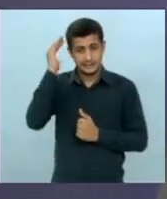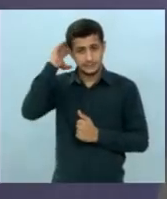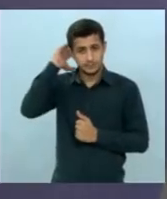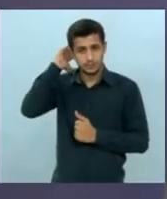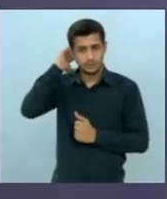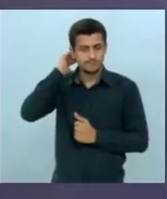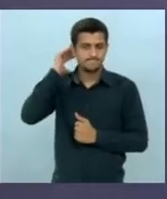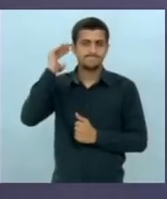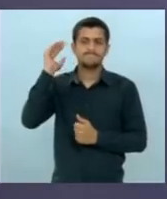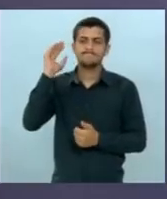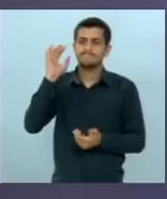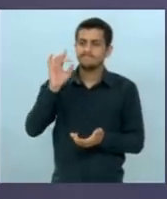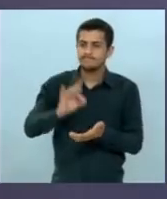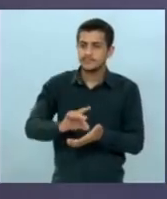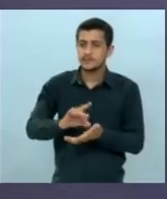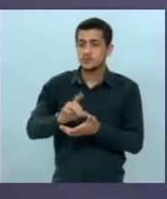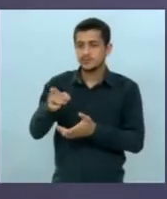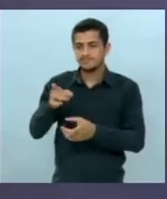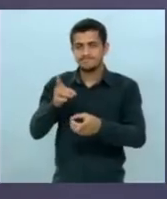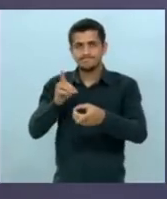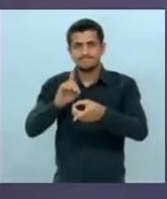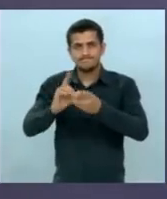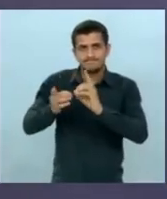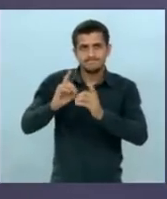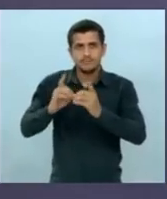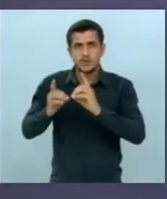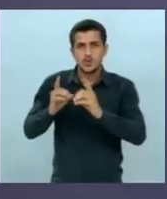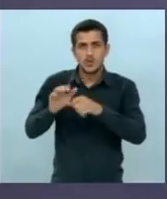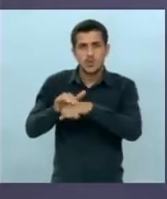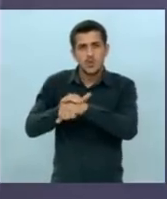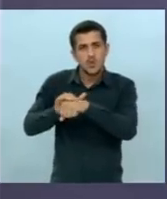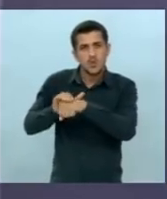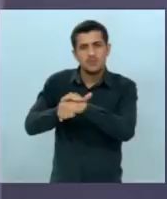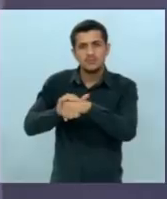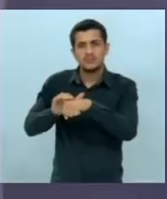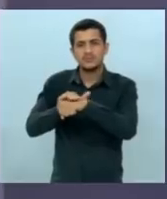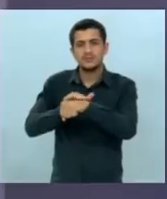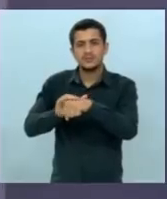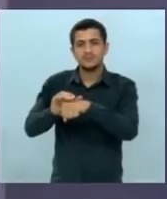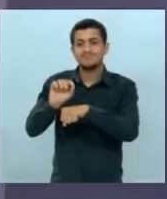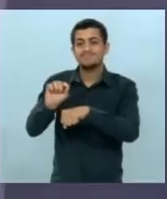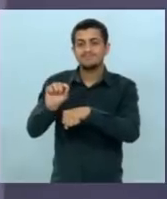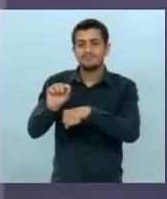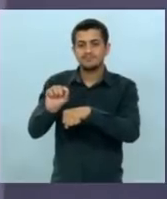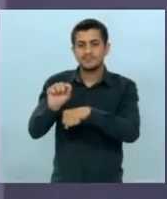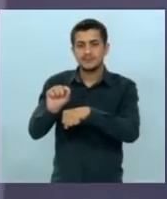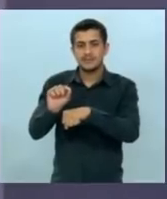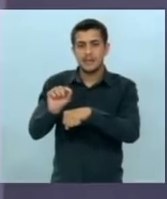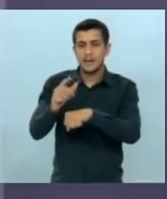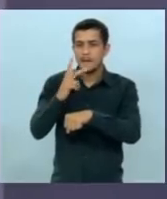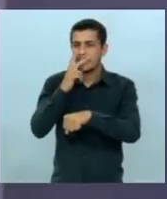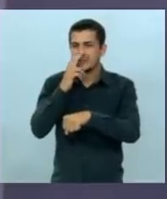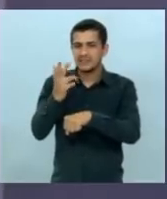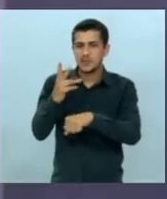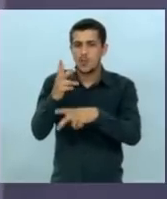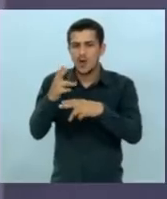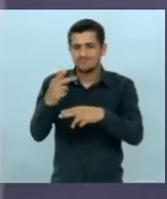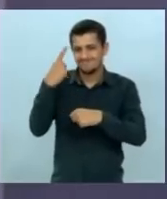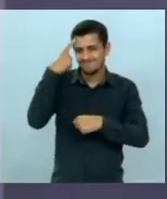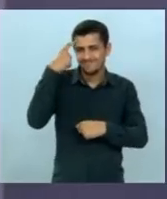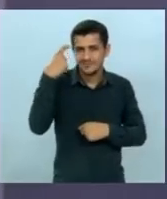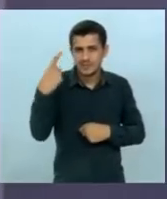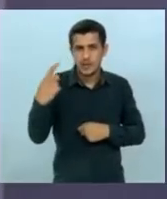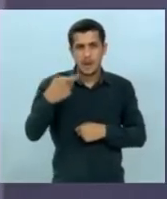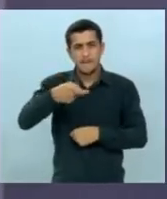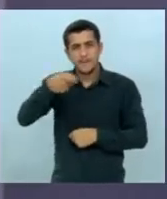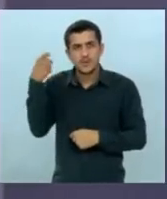verdade, você dialogou com os servidores públicos através de um instrumento chamado bala de borracha e